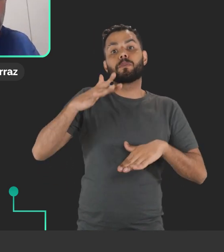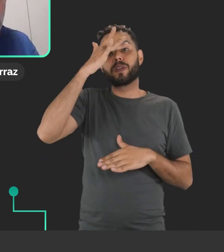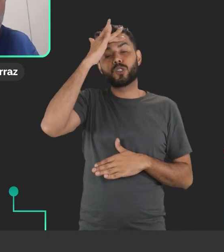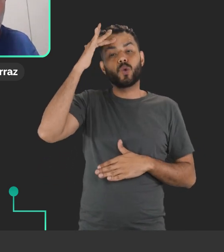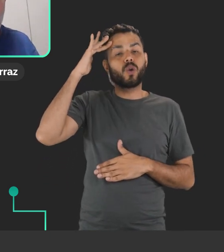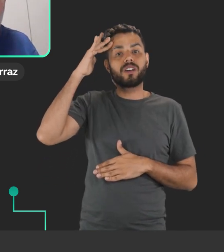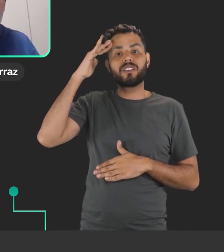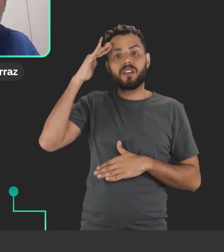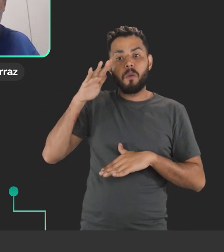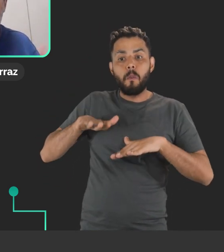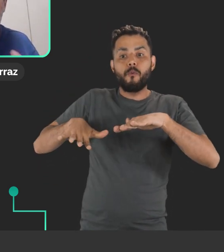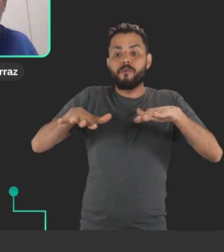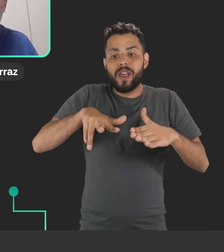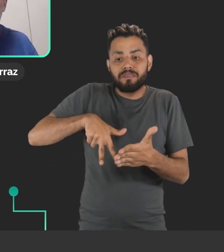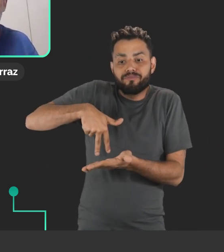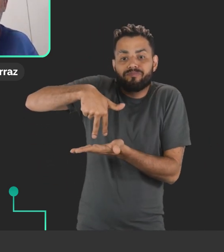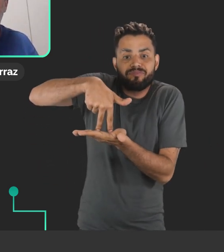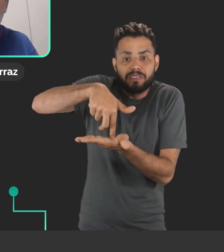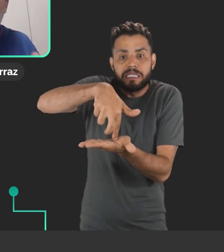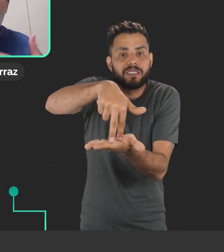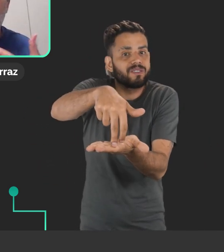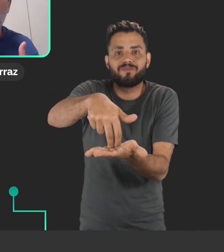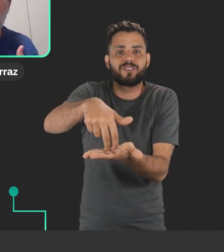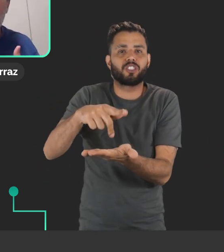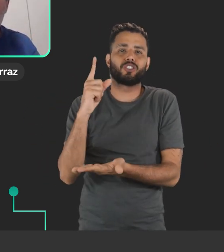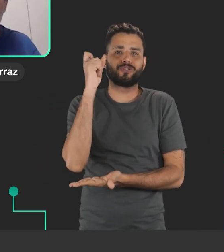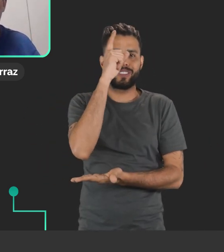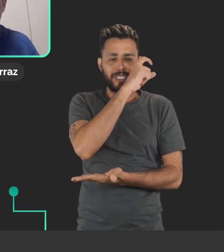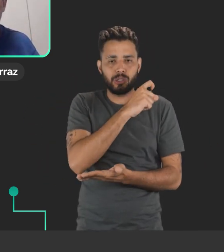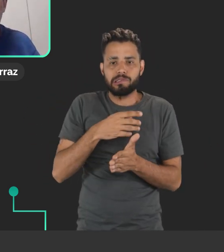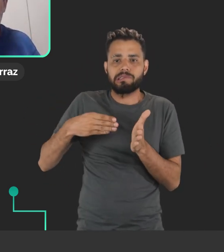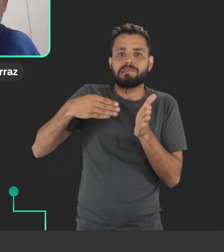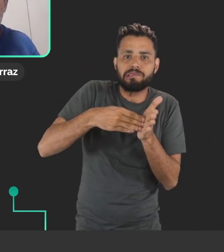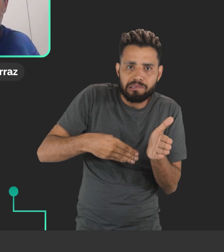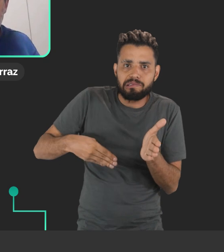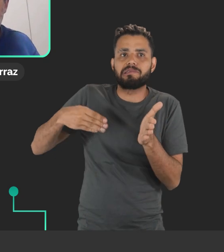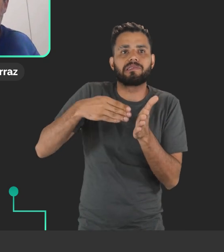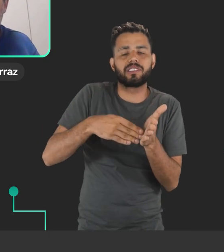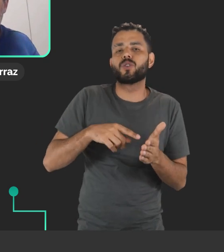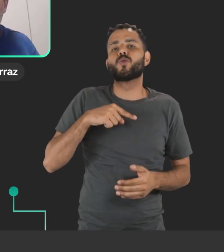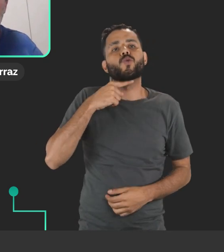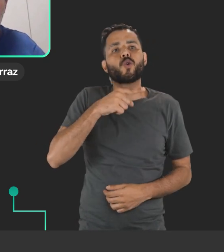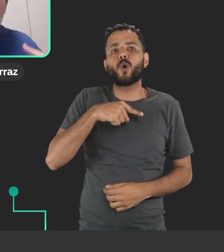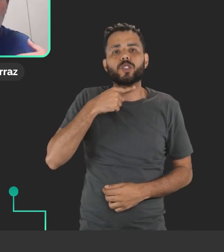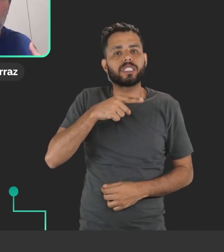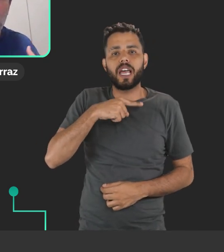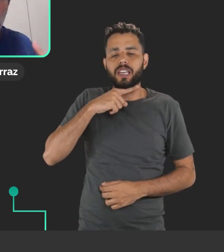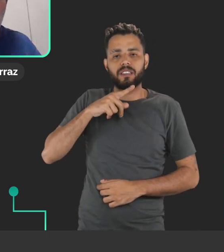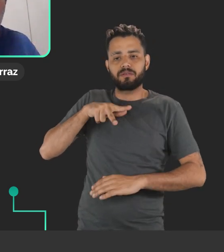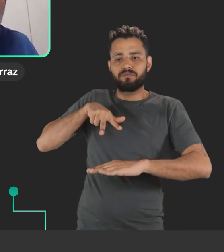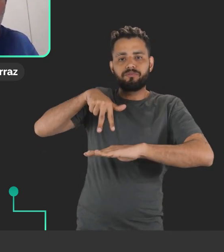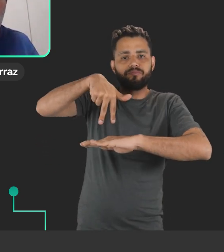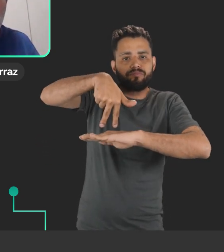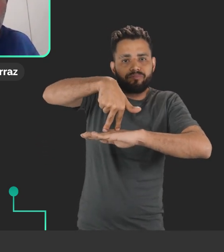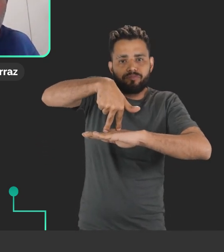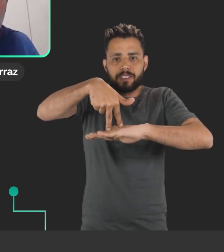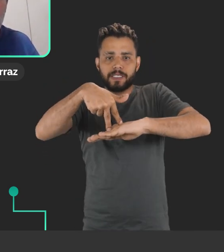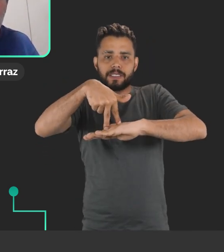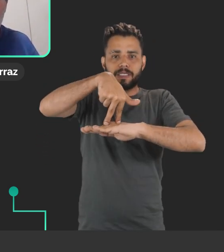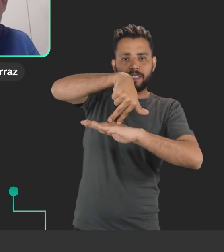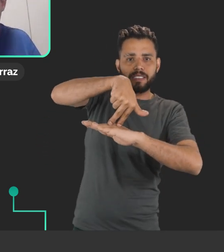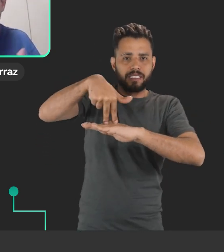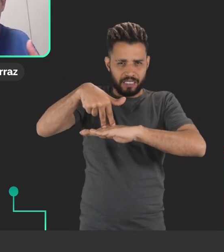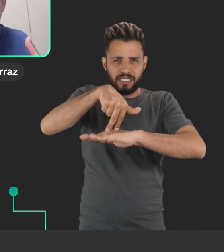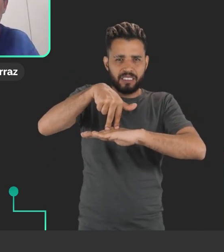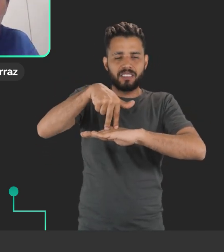limitações de movimento. Talvez essas pessoas possam ter dificuldades para poder se posicionar num ambiente virtual, né?